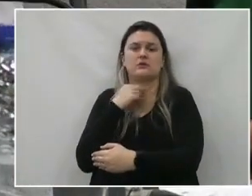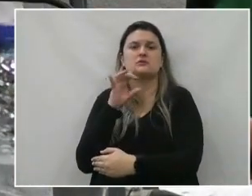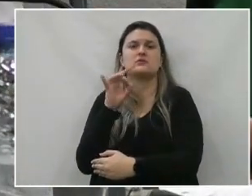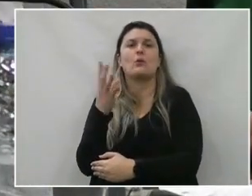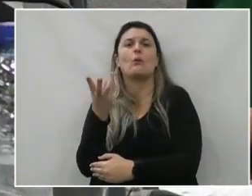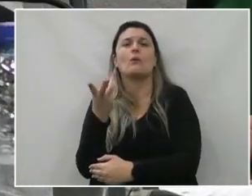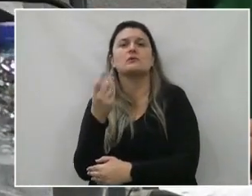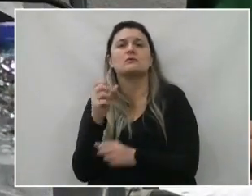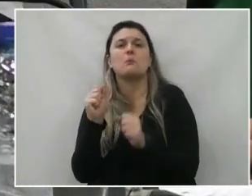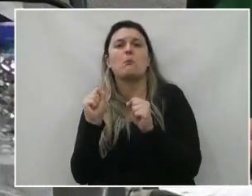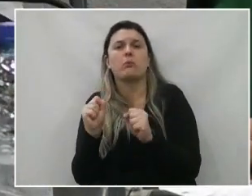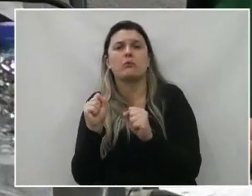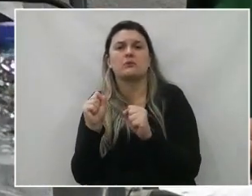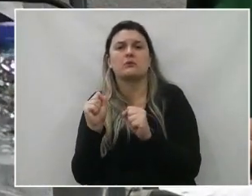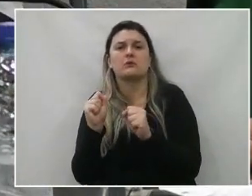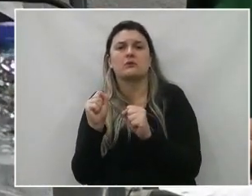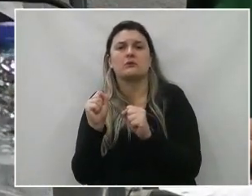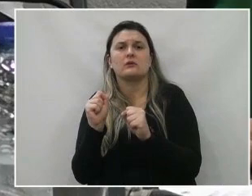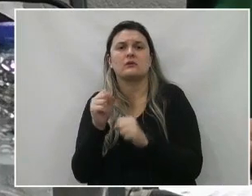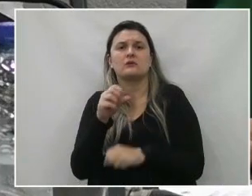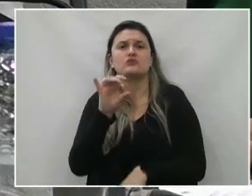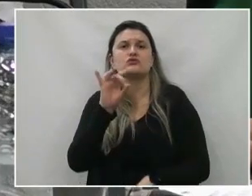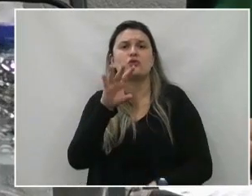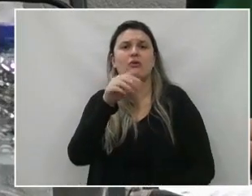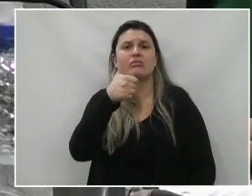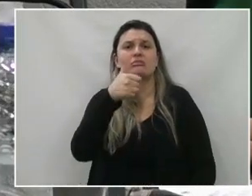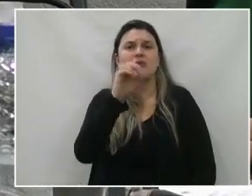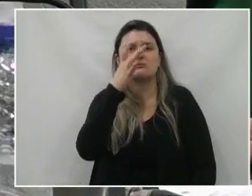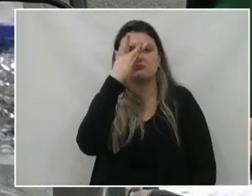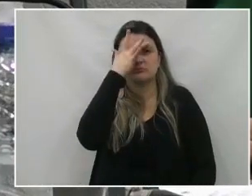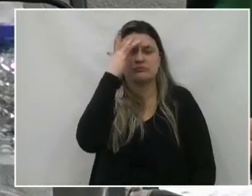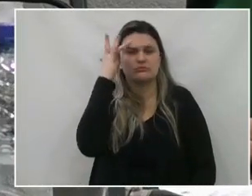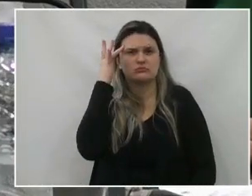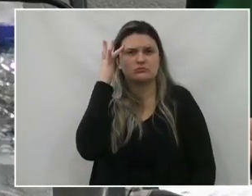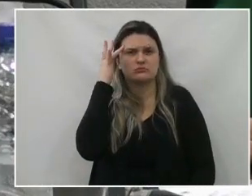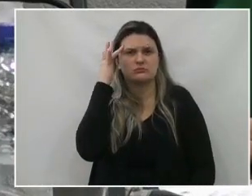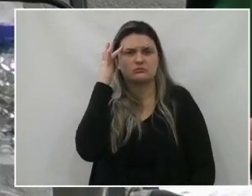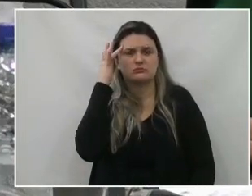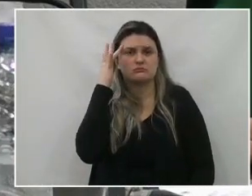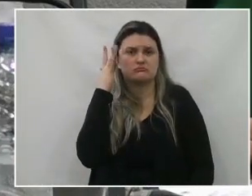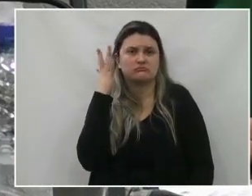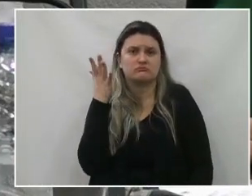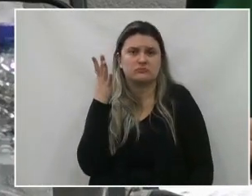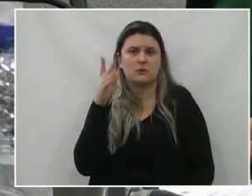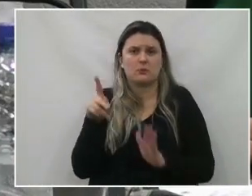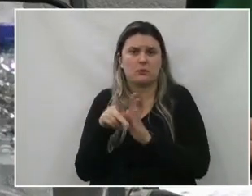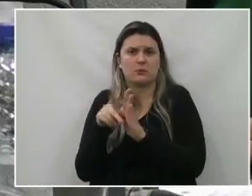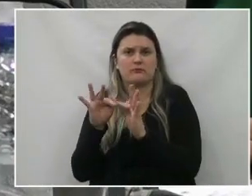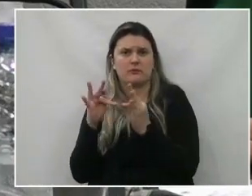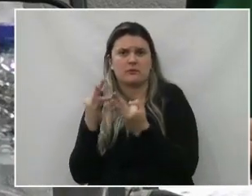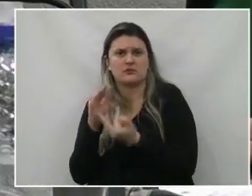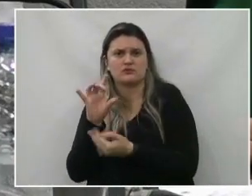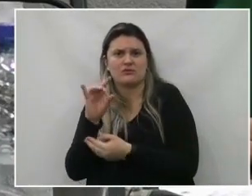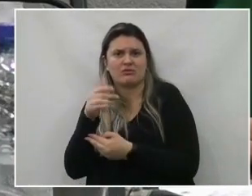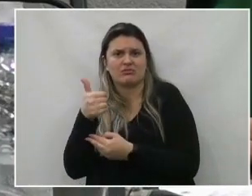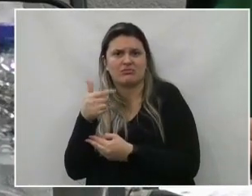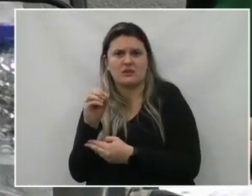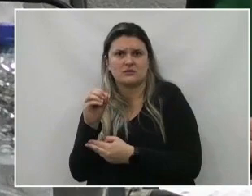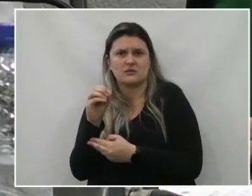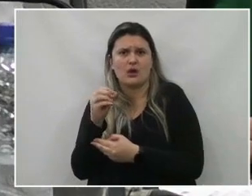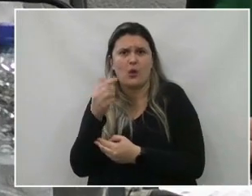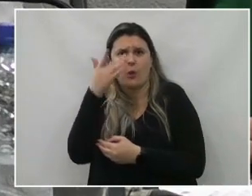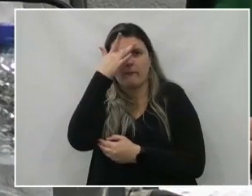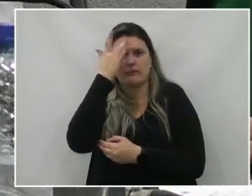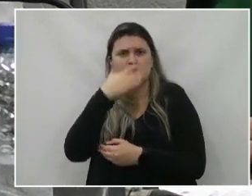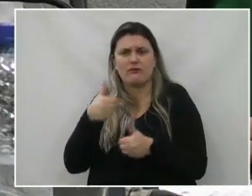quantas pessoas que podem entrar, senhor presidente? 10 pessoas, 10 pessoas da família. E os demais têm que ficar